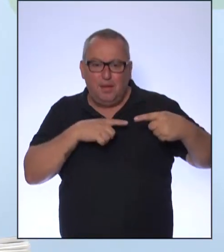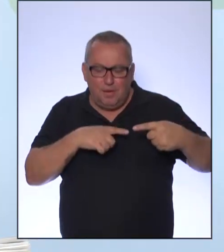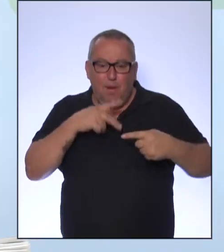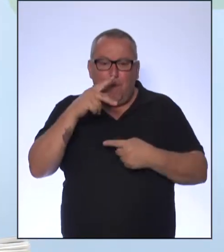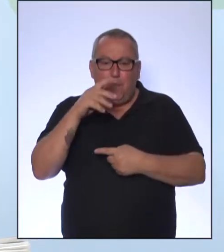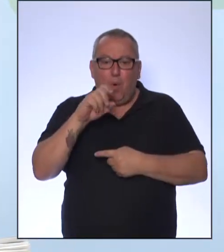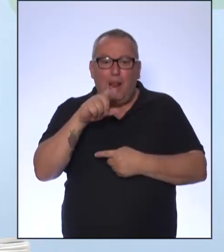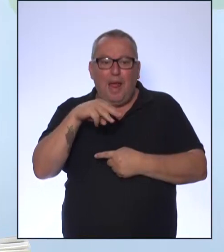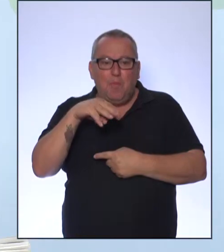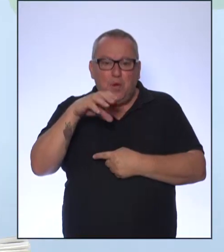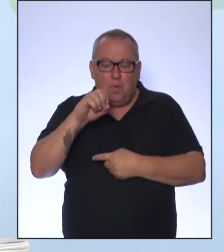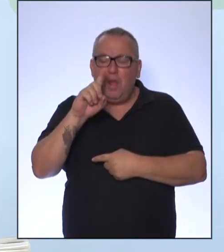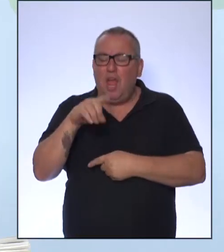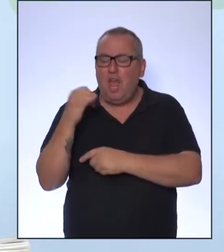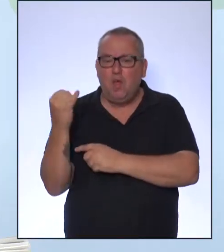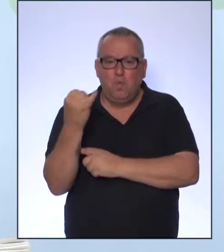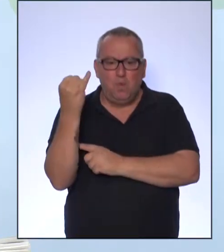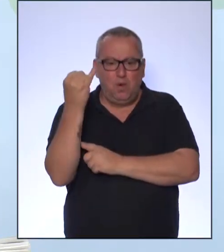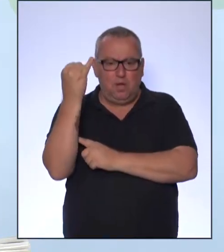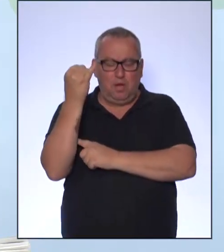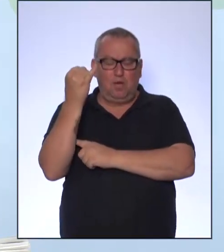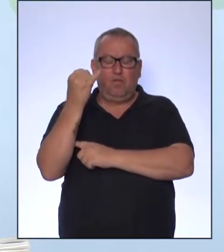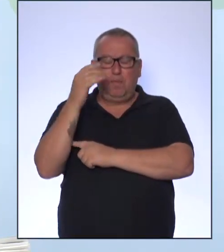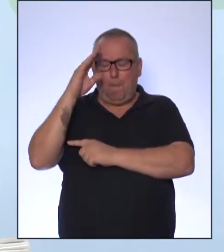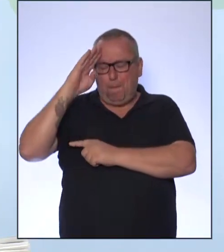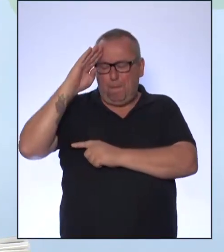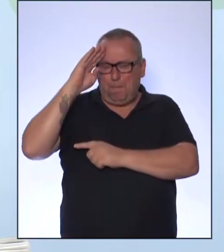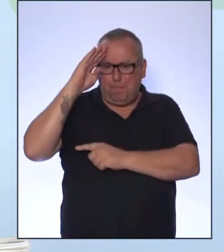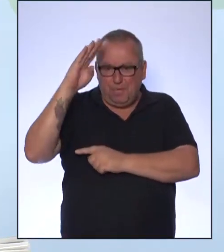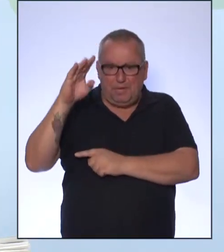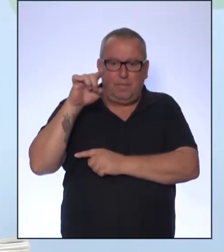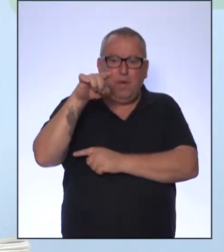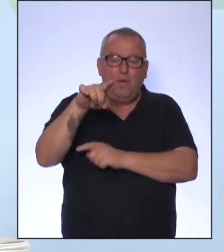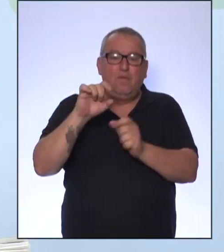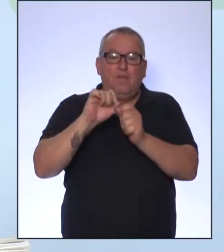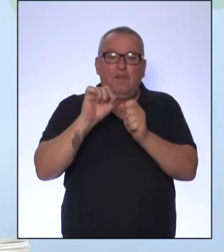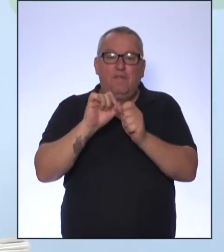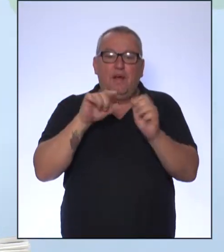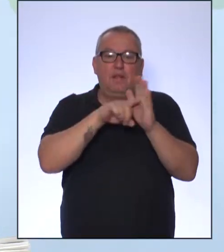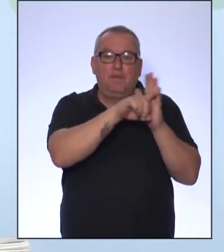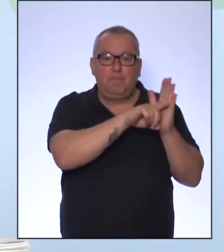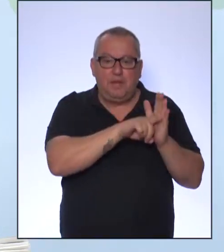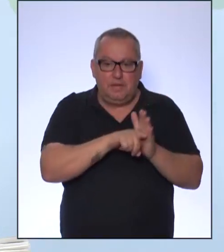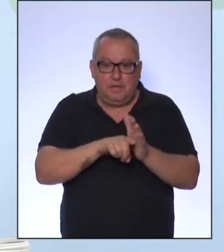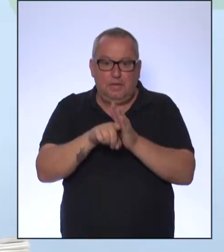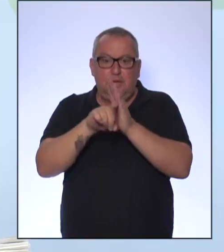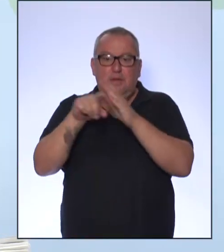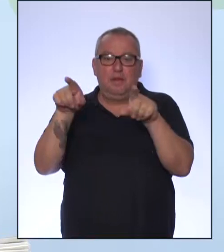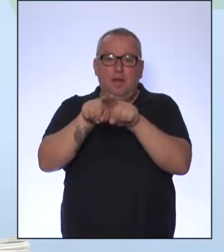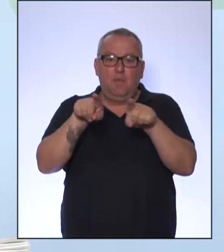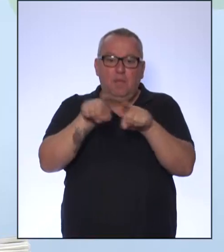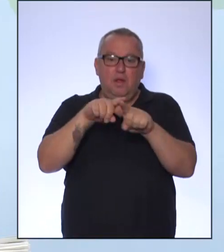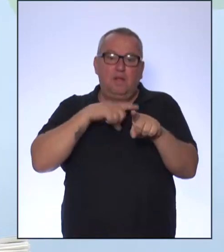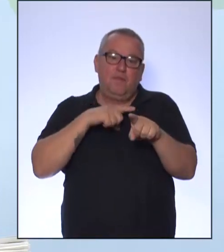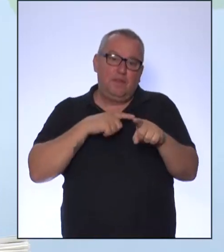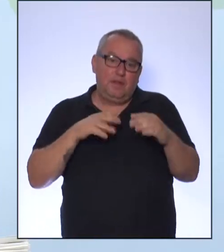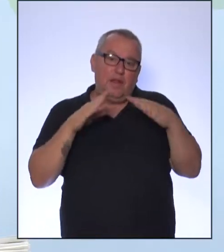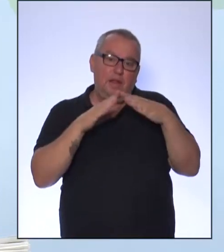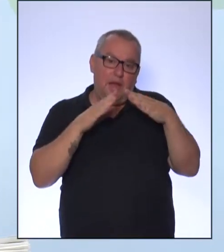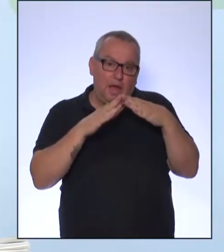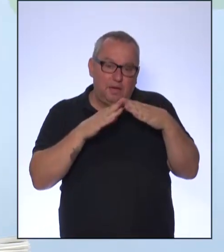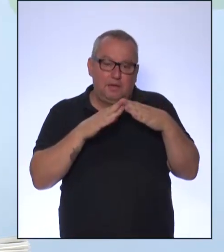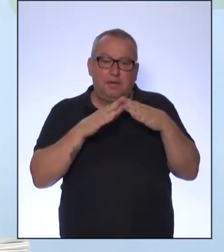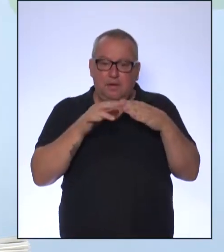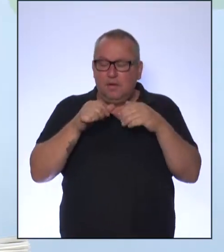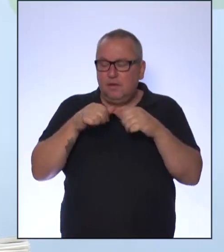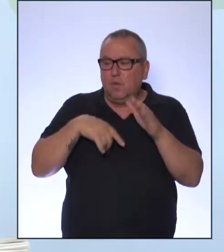ele é importante, é fundamental que você pesquise nesse tempo que você está em casa, um pouco mais